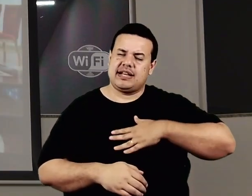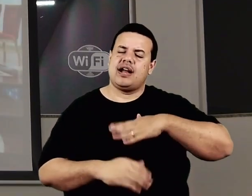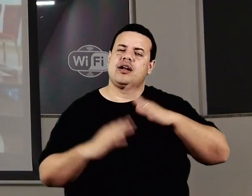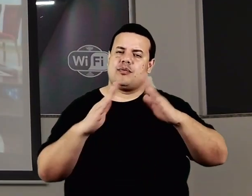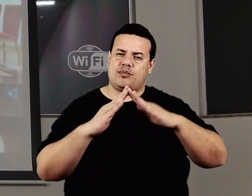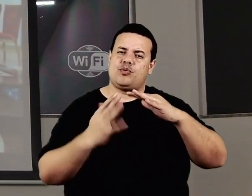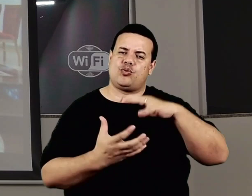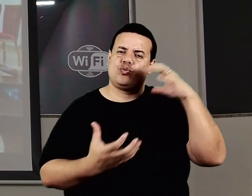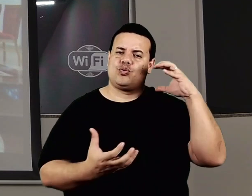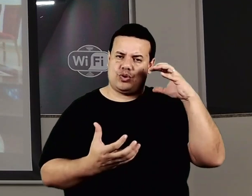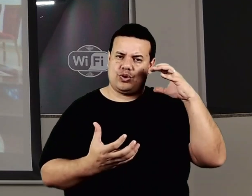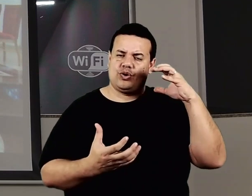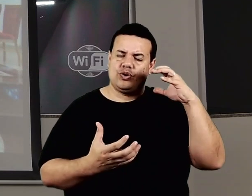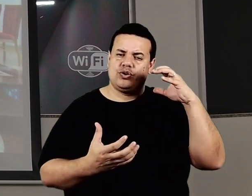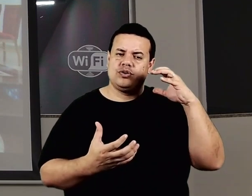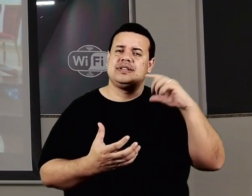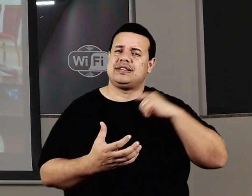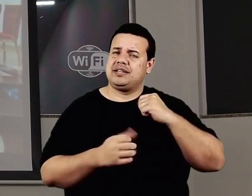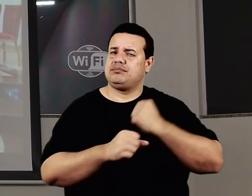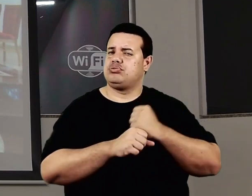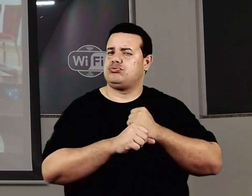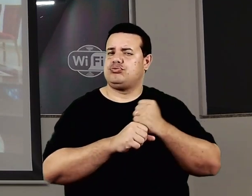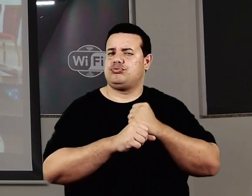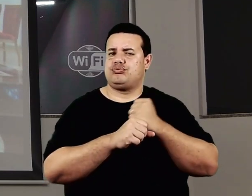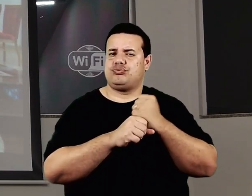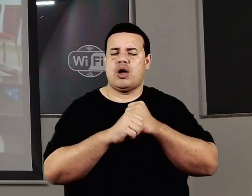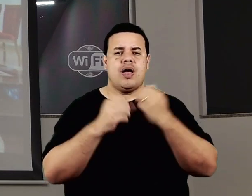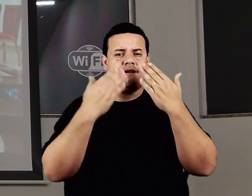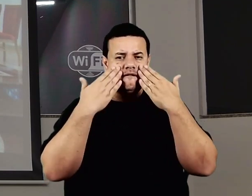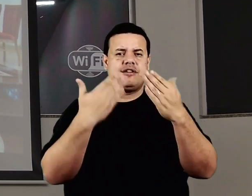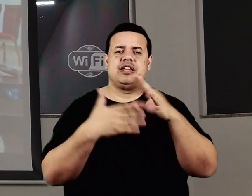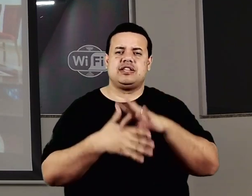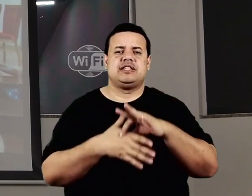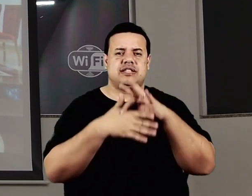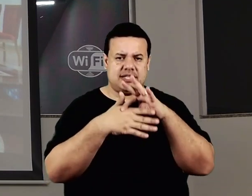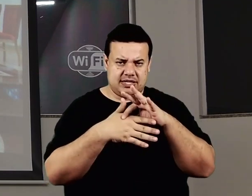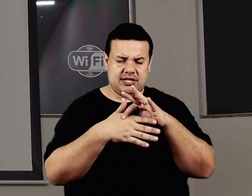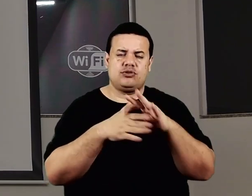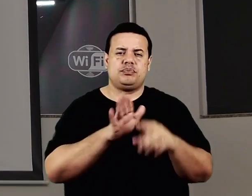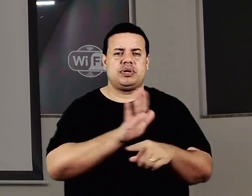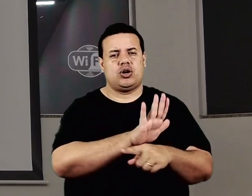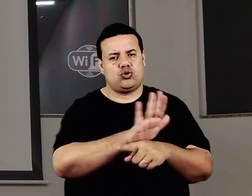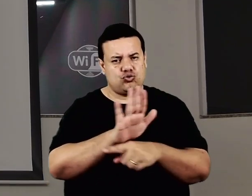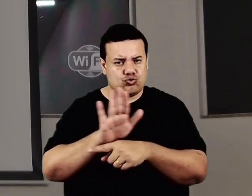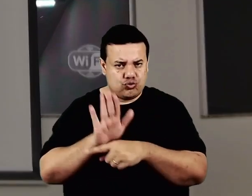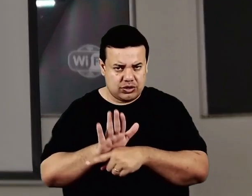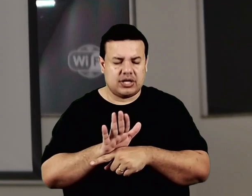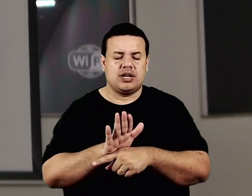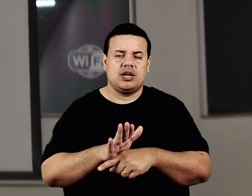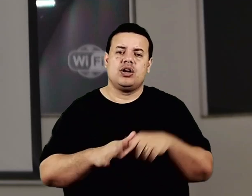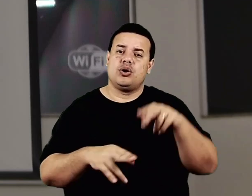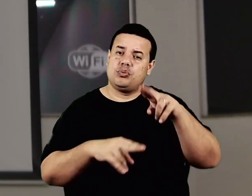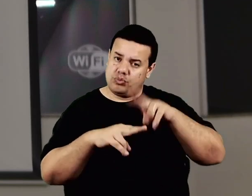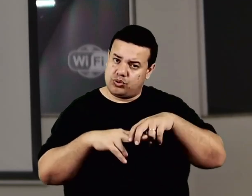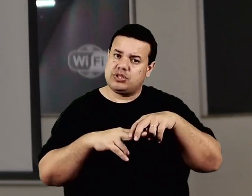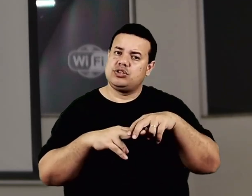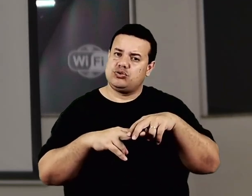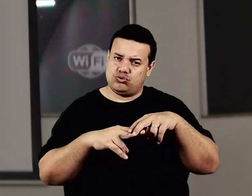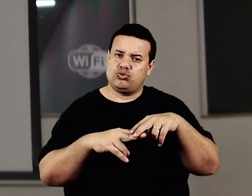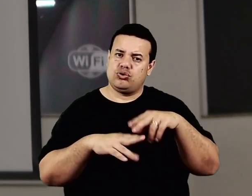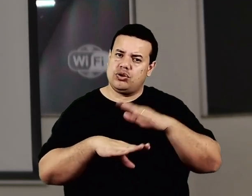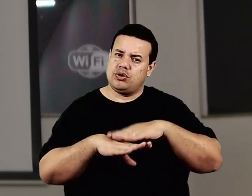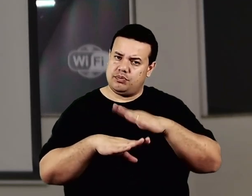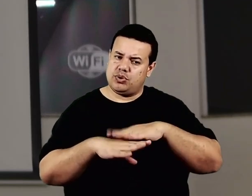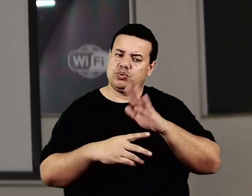incansáveis à frente de uma instituição beneficente. E é devido a essa sua dedicação, tia,